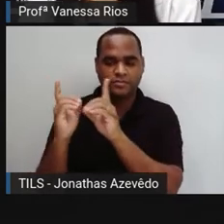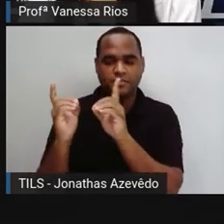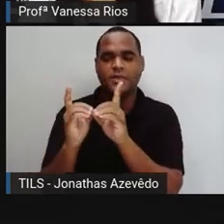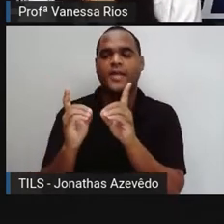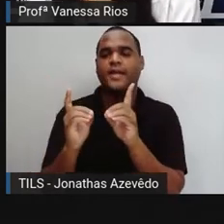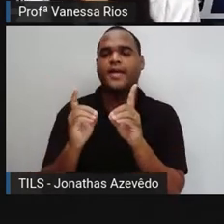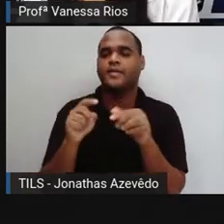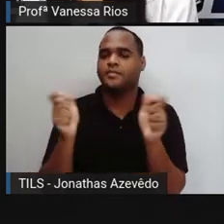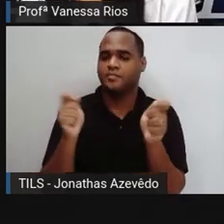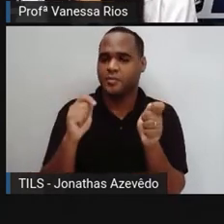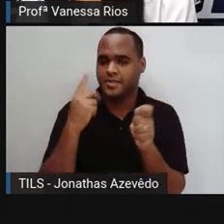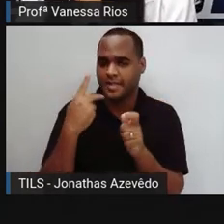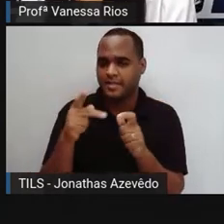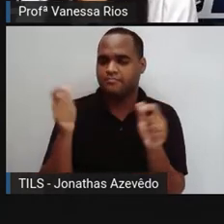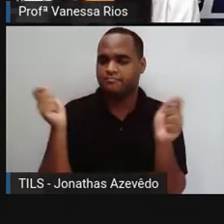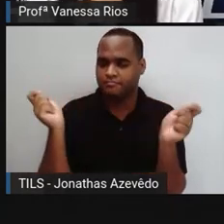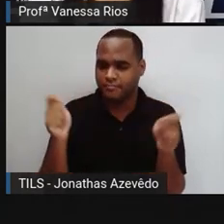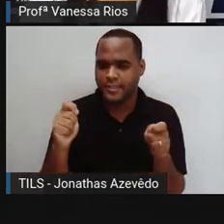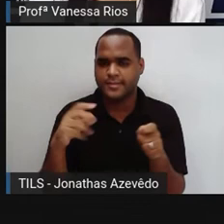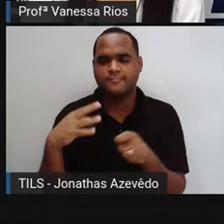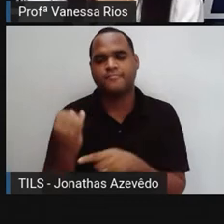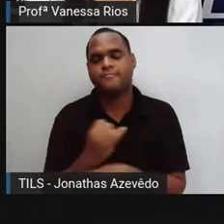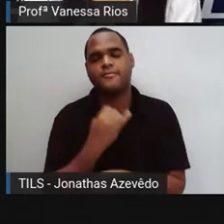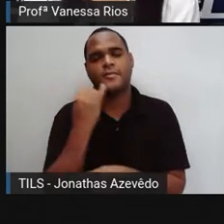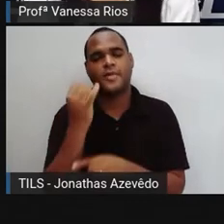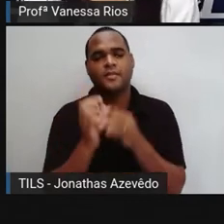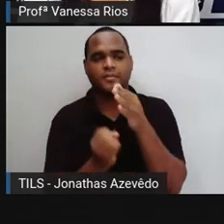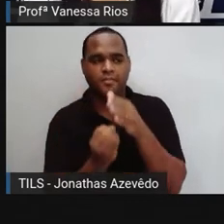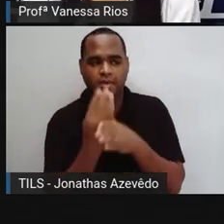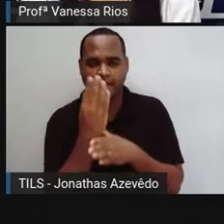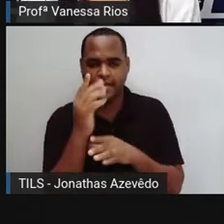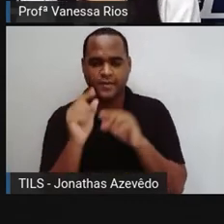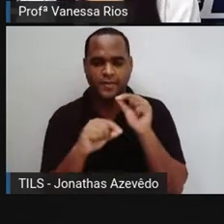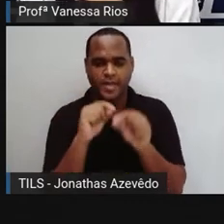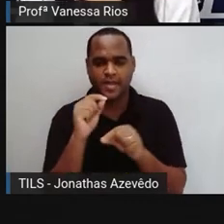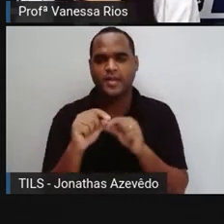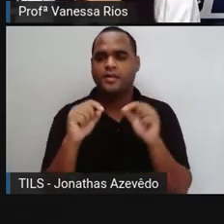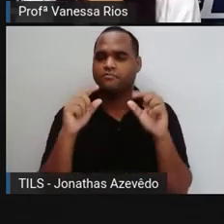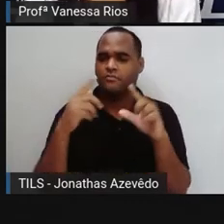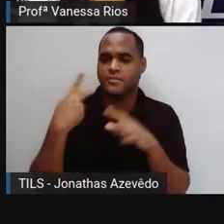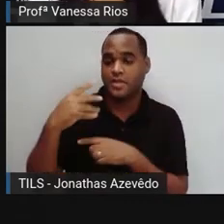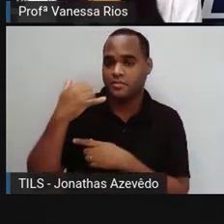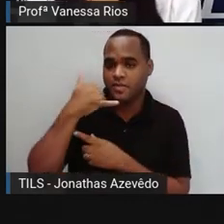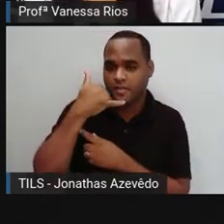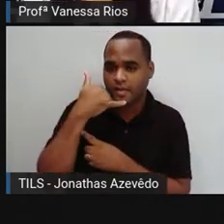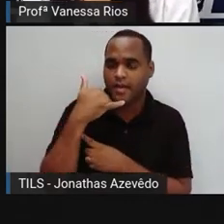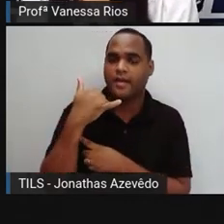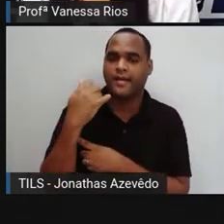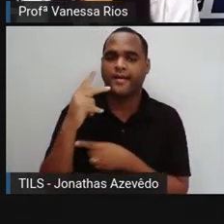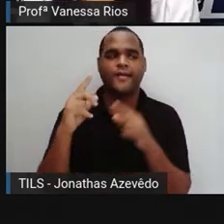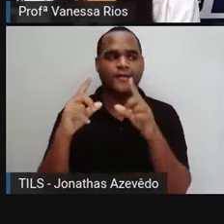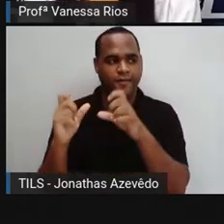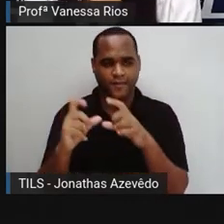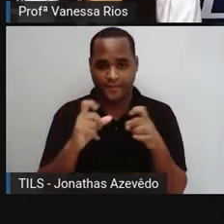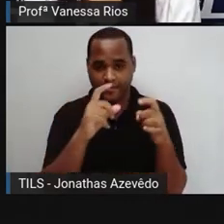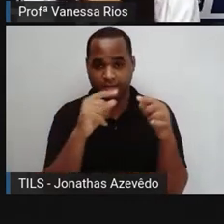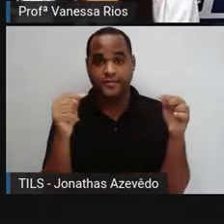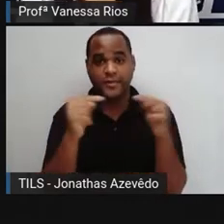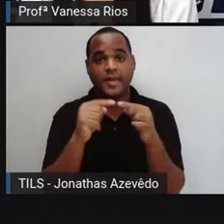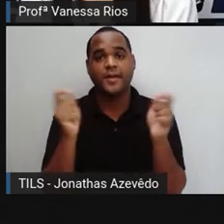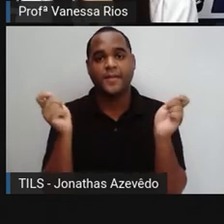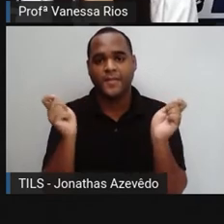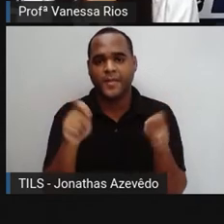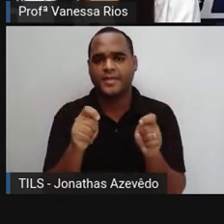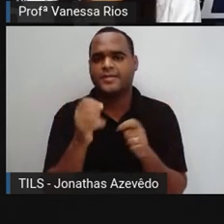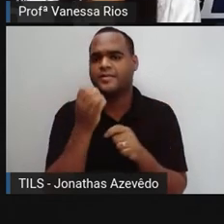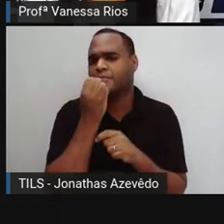ser possibilidade de produção num aparelho celular, as fotografias, elas passam ainda